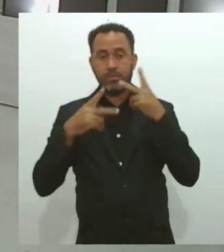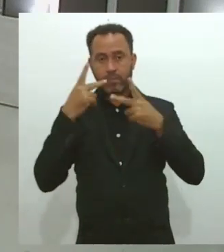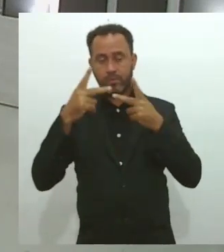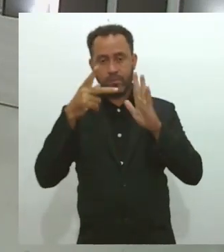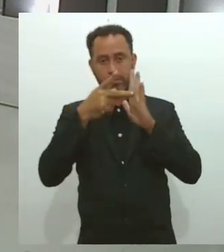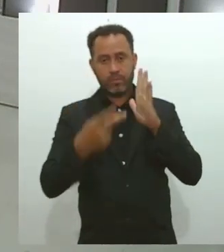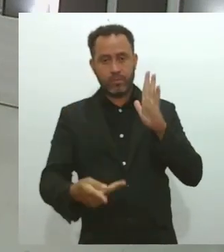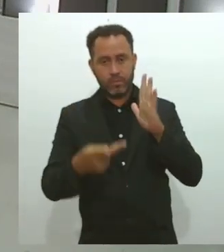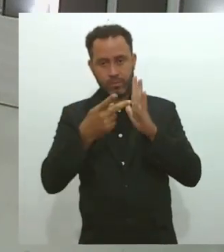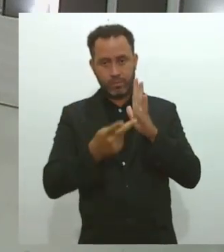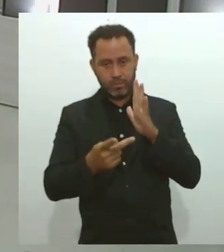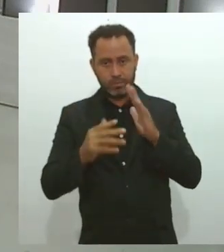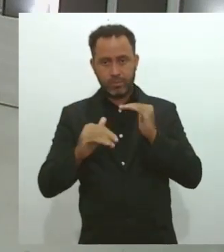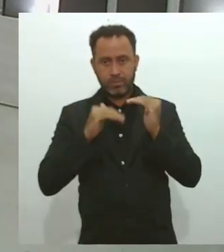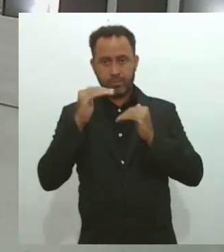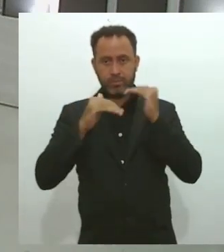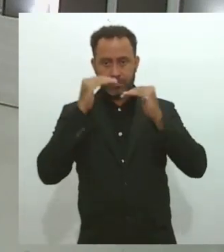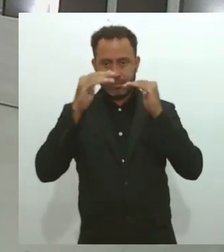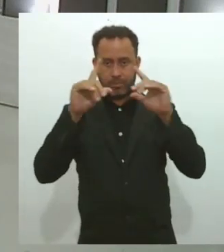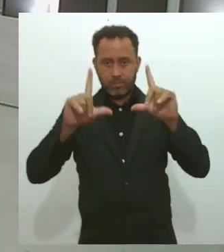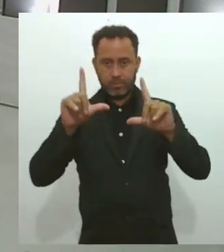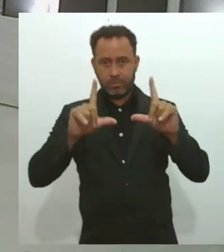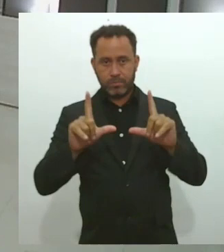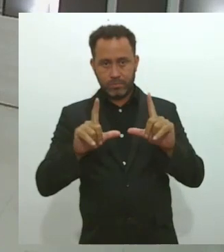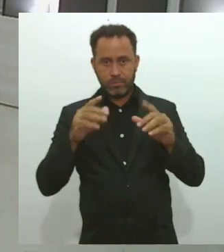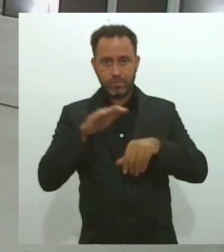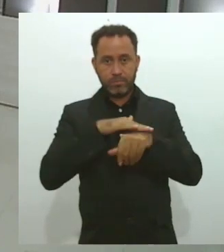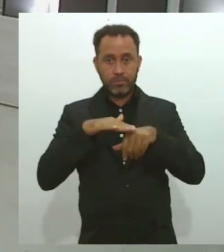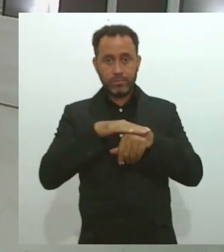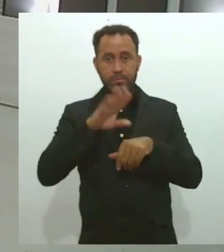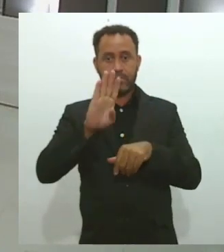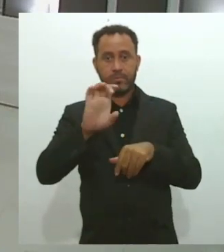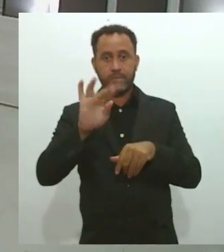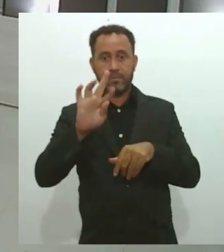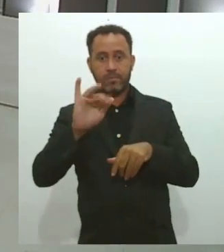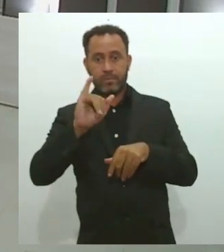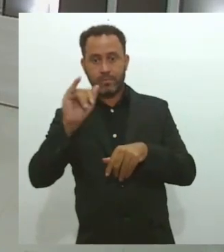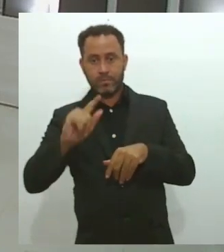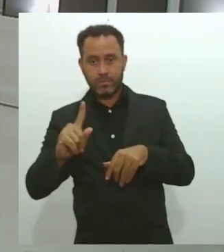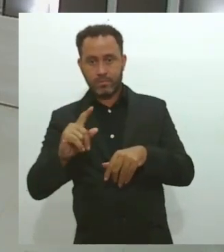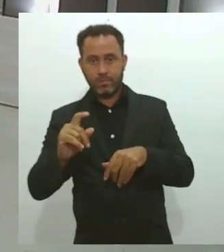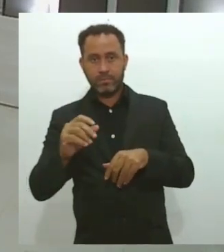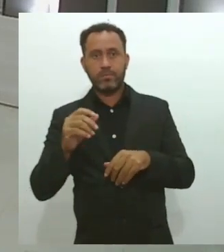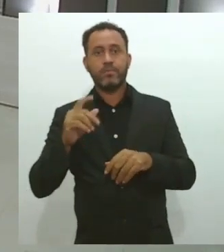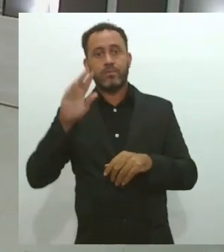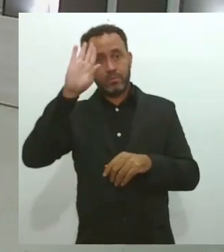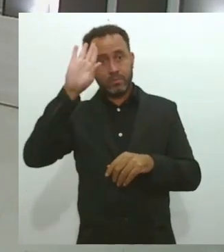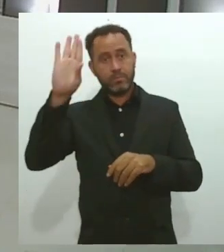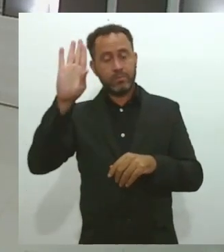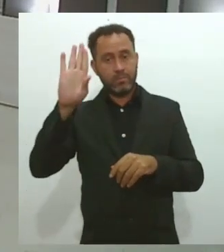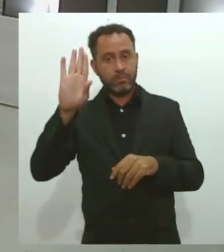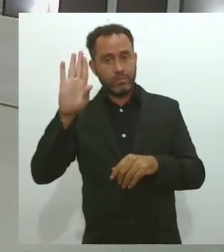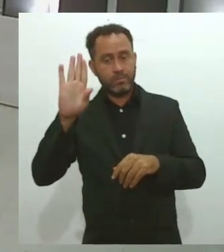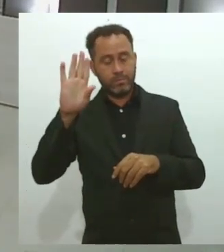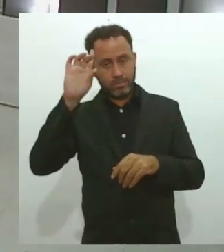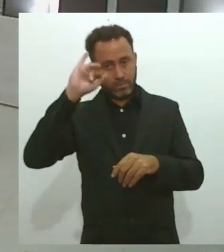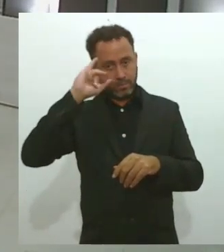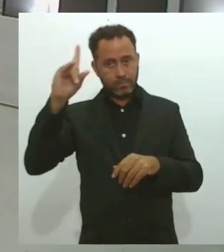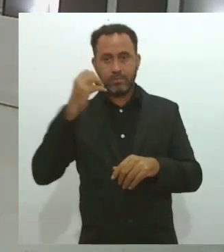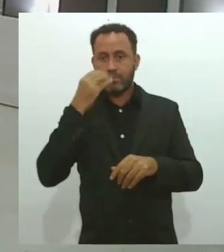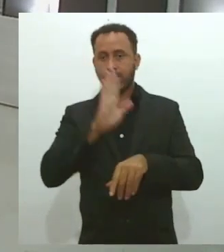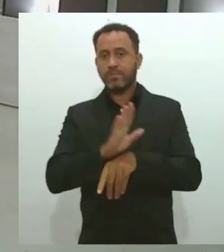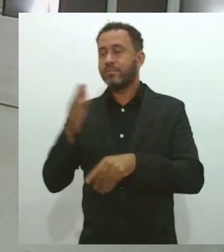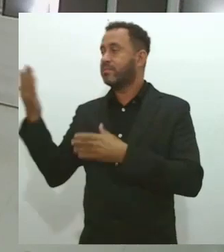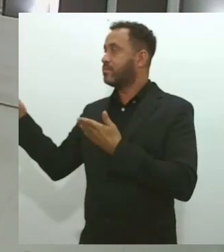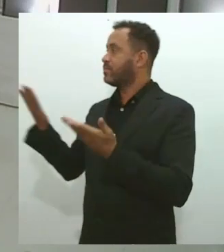processo de desenvolvimento do álbum, eu vou conversar agora com a Beatriz Lacorte, uma das idealizadoras do projeto. Boa tarde, Beatriz.